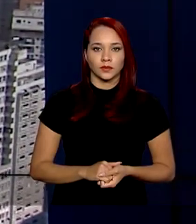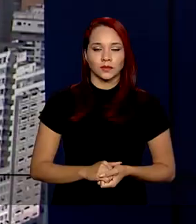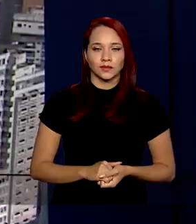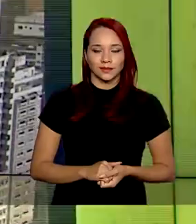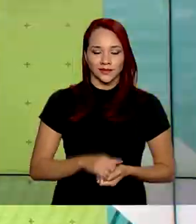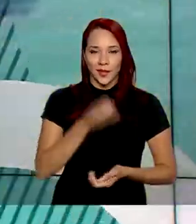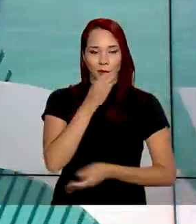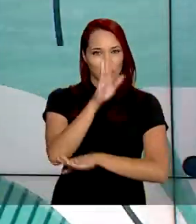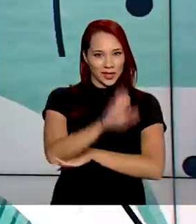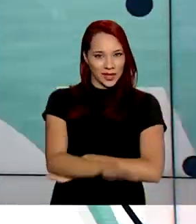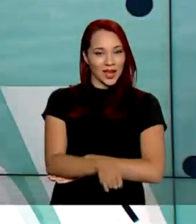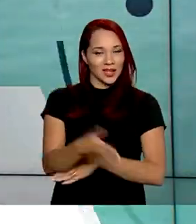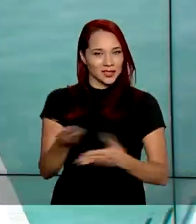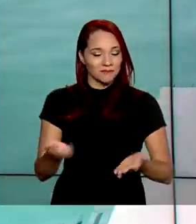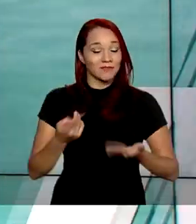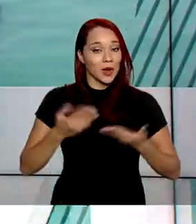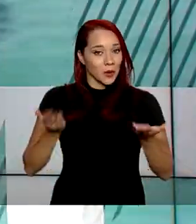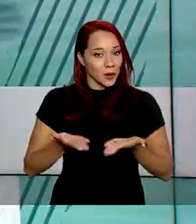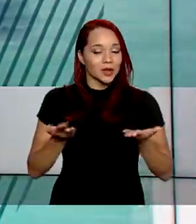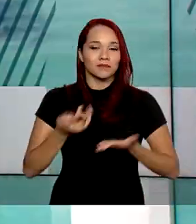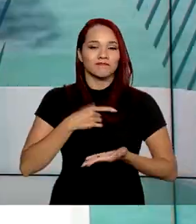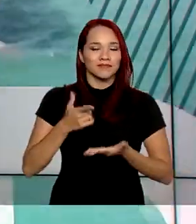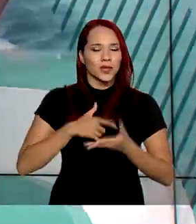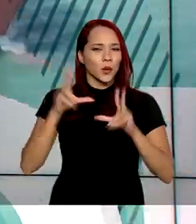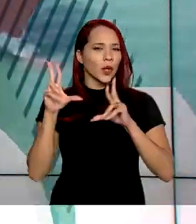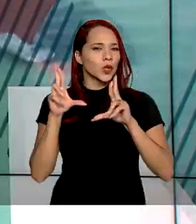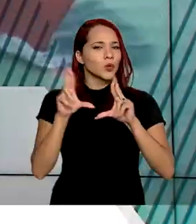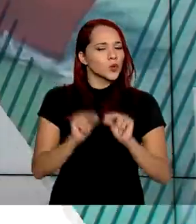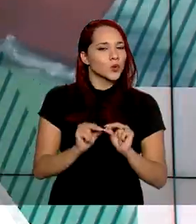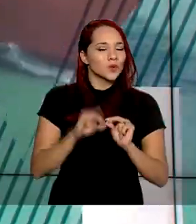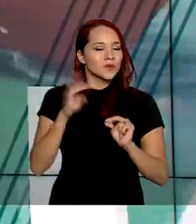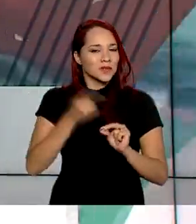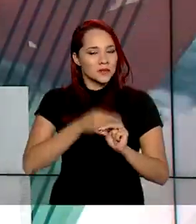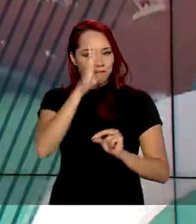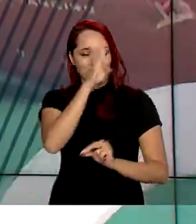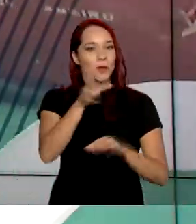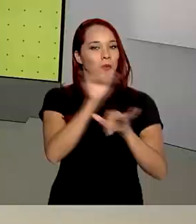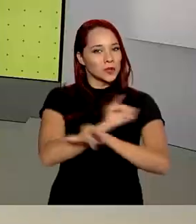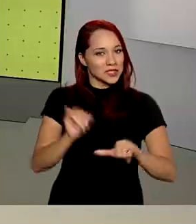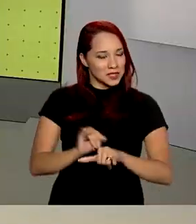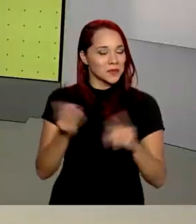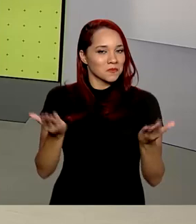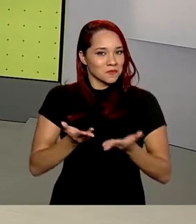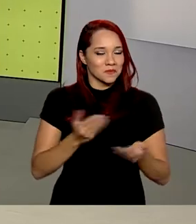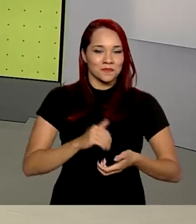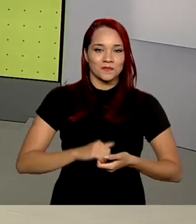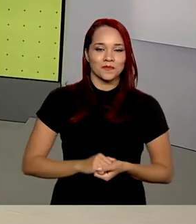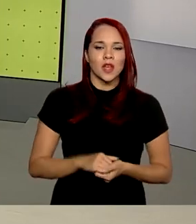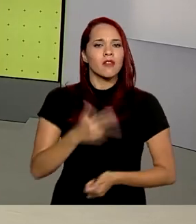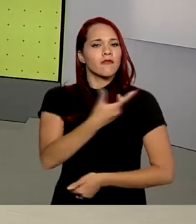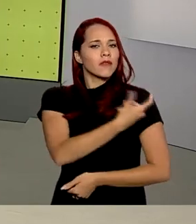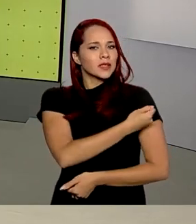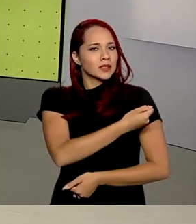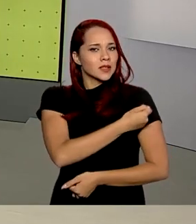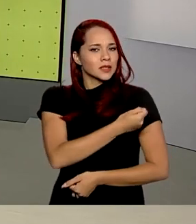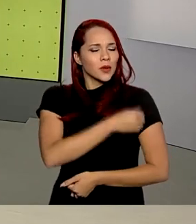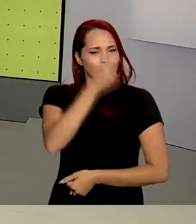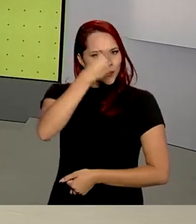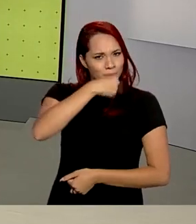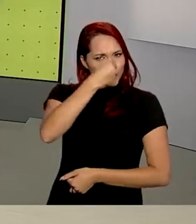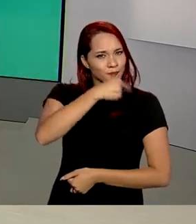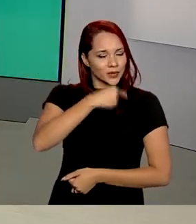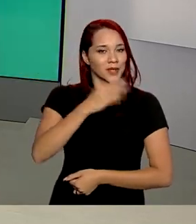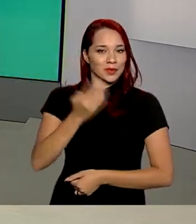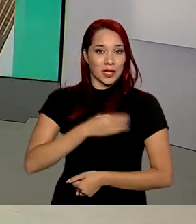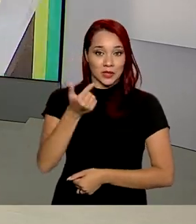Boa tarde, você segue agora com um pequeno resumo das principais notícias do dia. Vacinação contra a gripe. Na